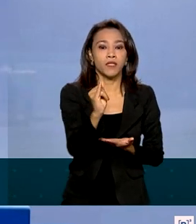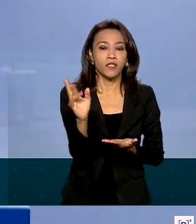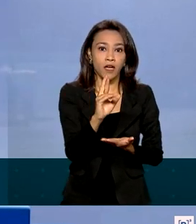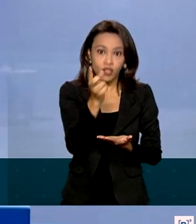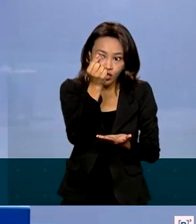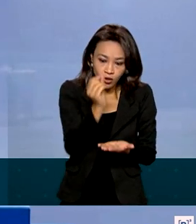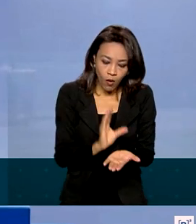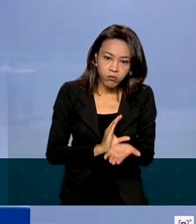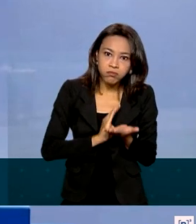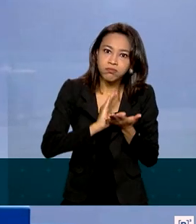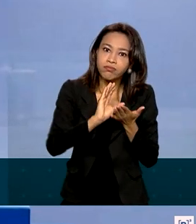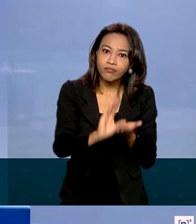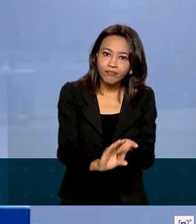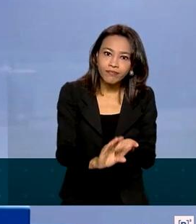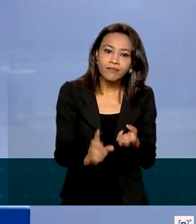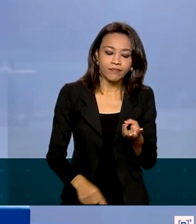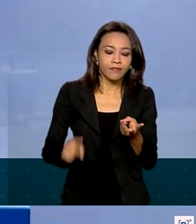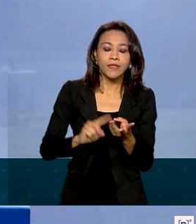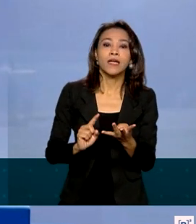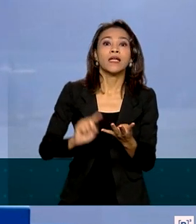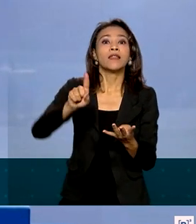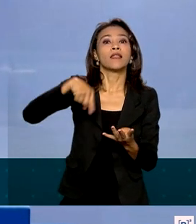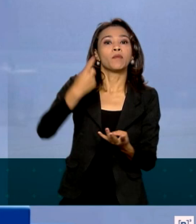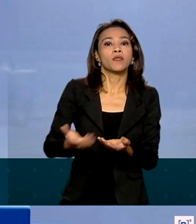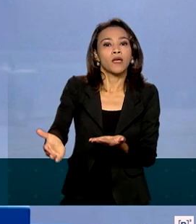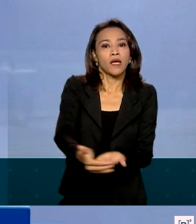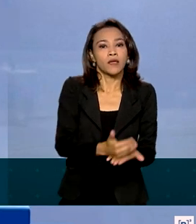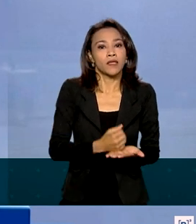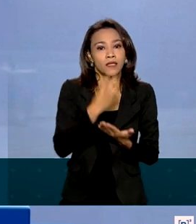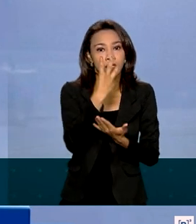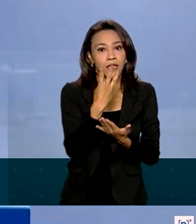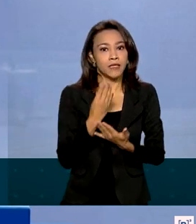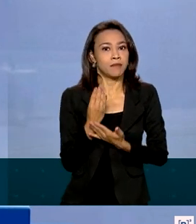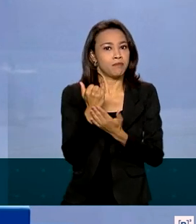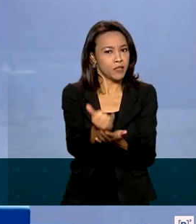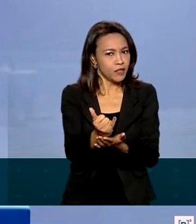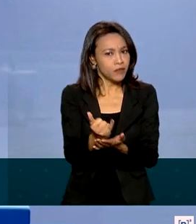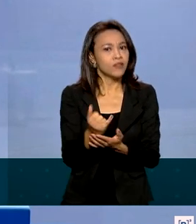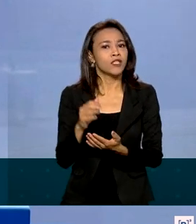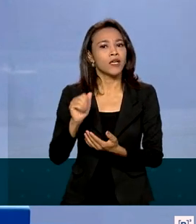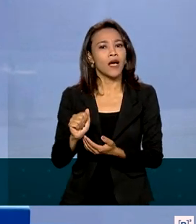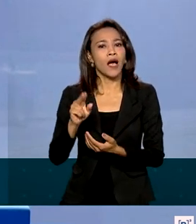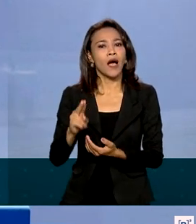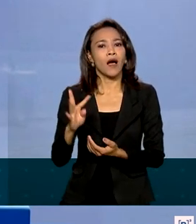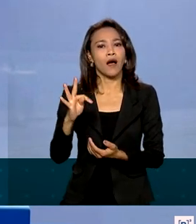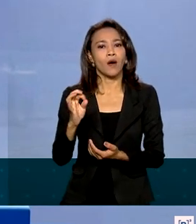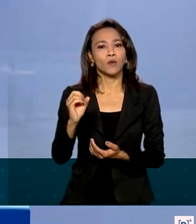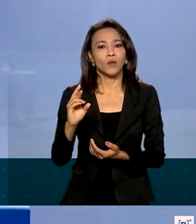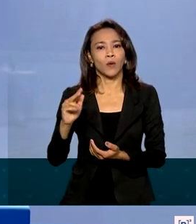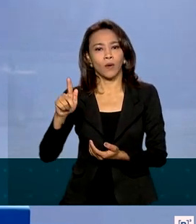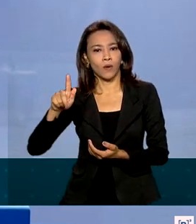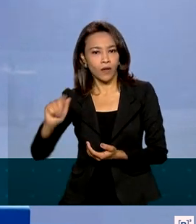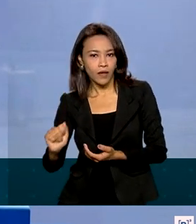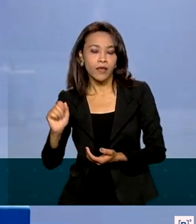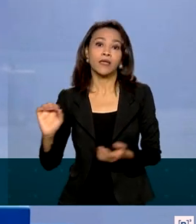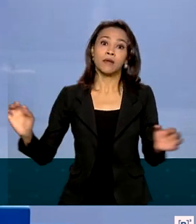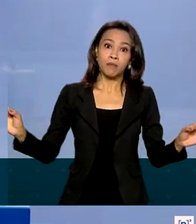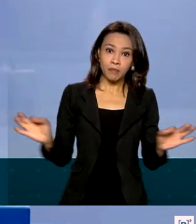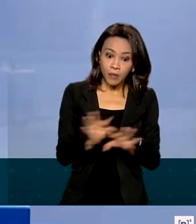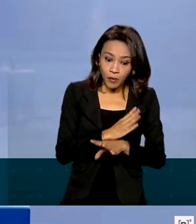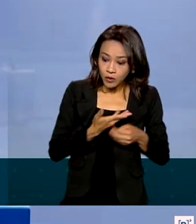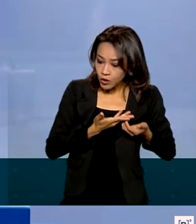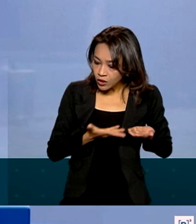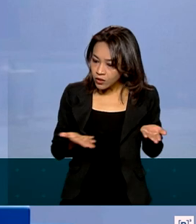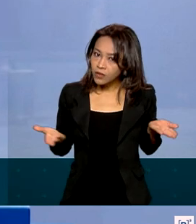investimento, depois de arrecadar R$,5 bilhões de outorgas, mas sobretudo depois de gerar